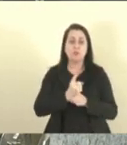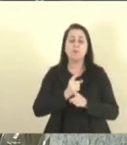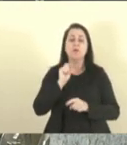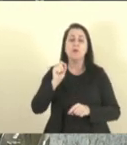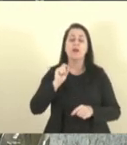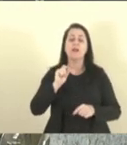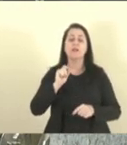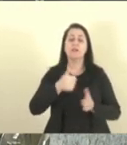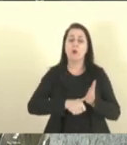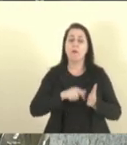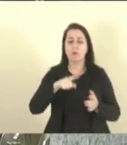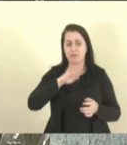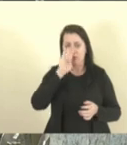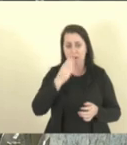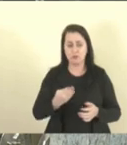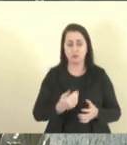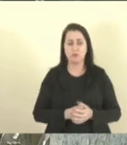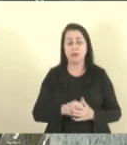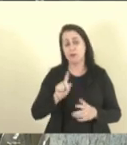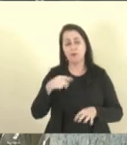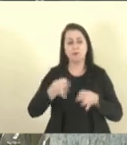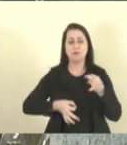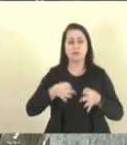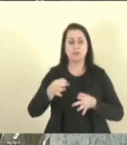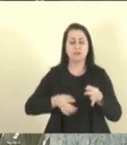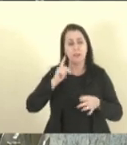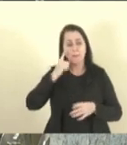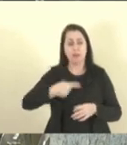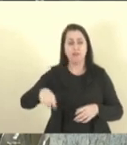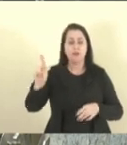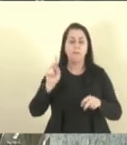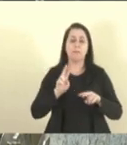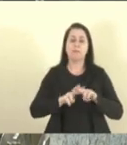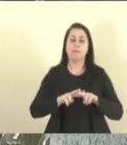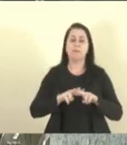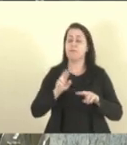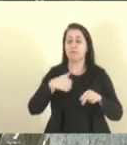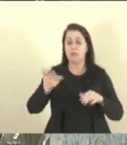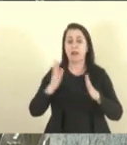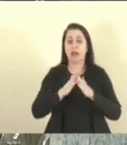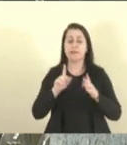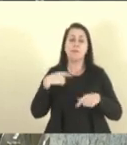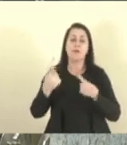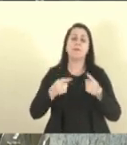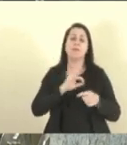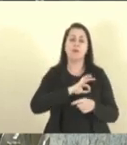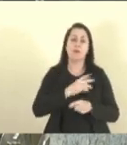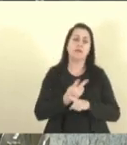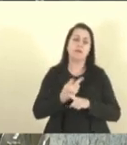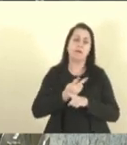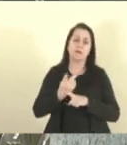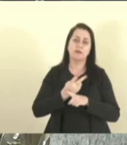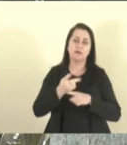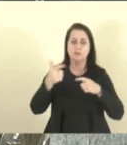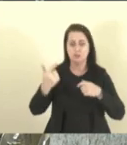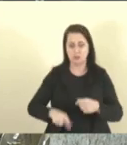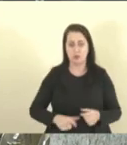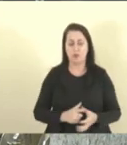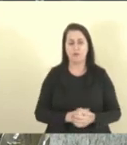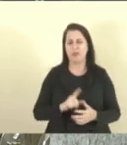ideologicamente falso, então, depois, o juiz decreta, a polícia tem que fazer um resserviço, para procurar aquele cidadão, então, é